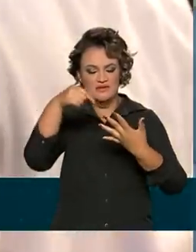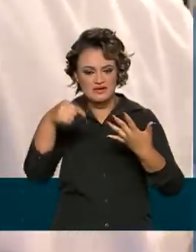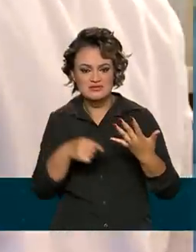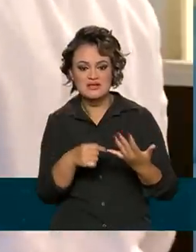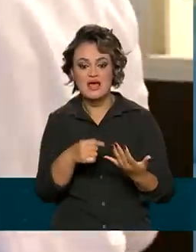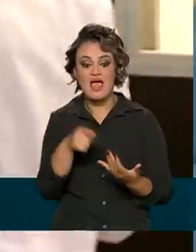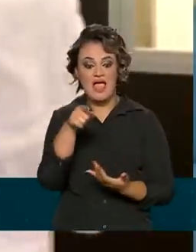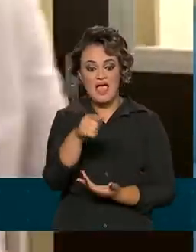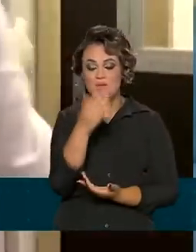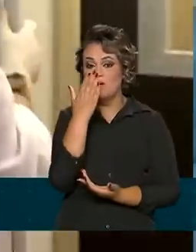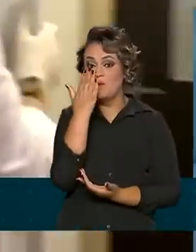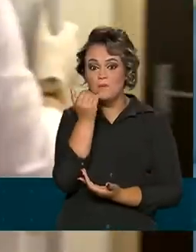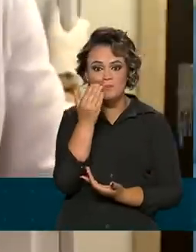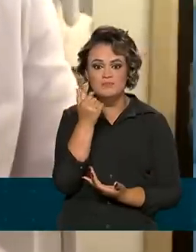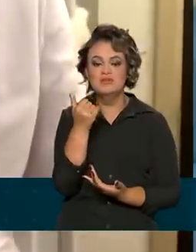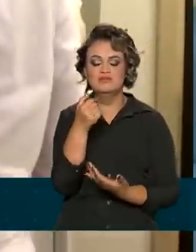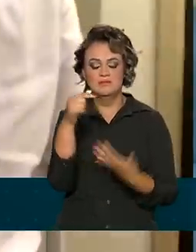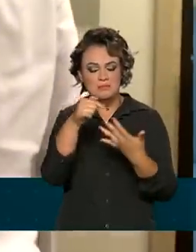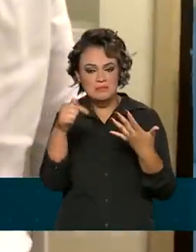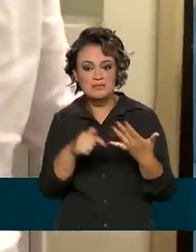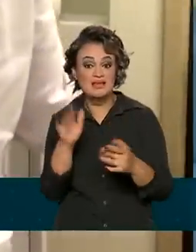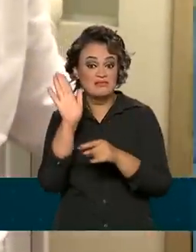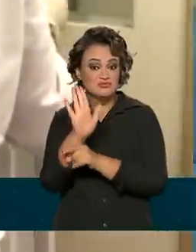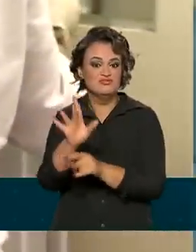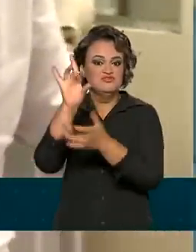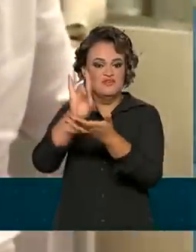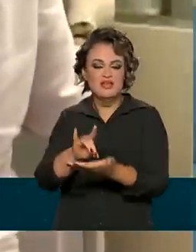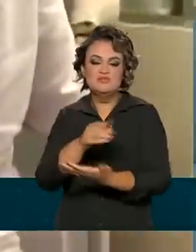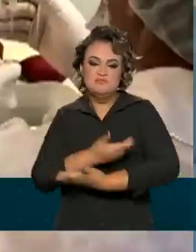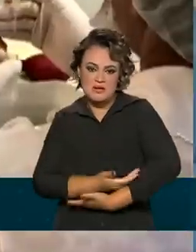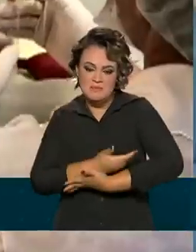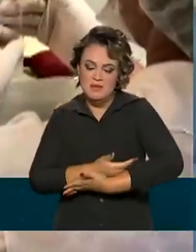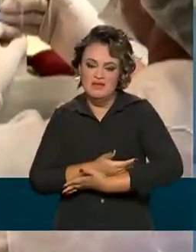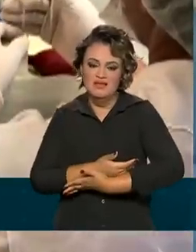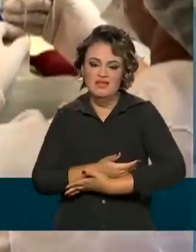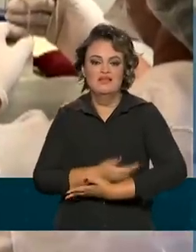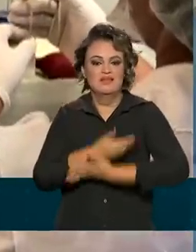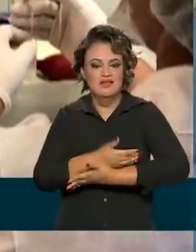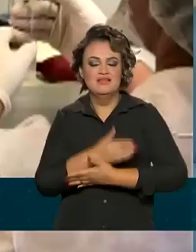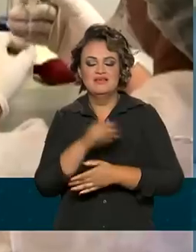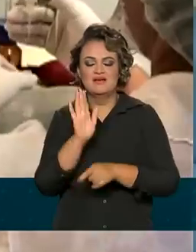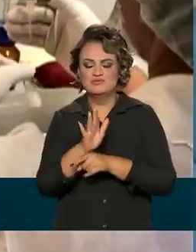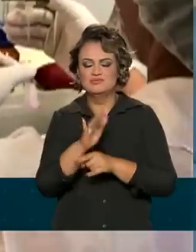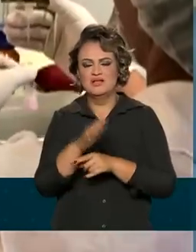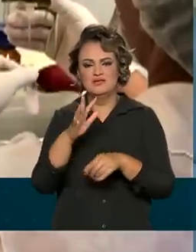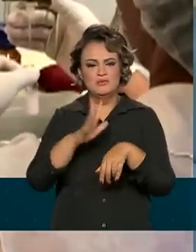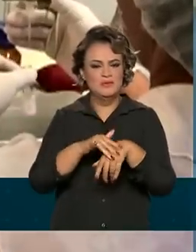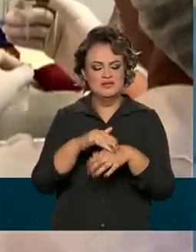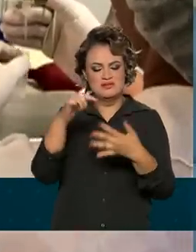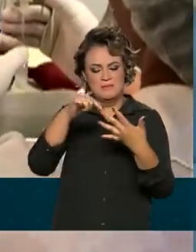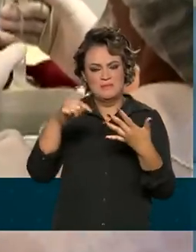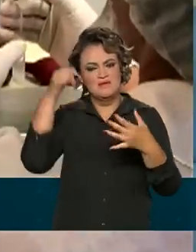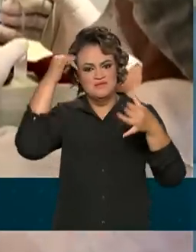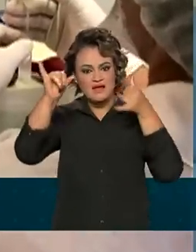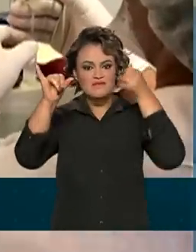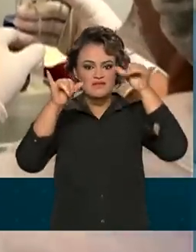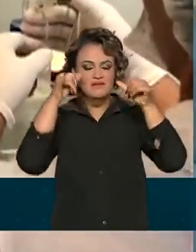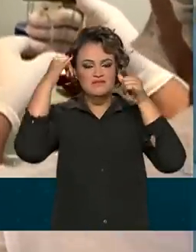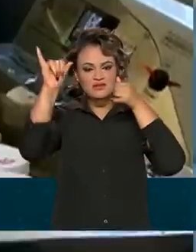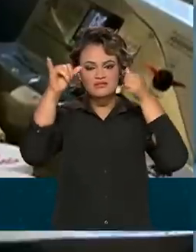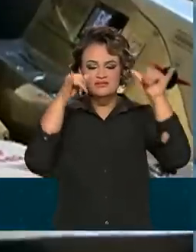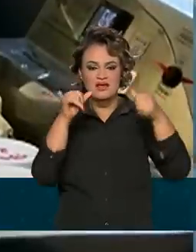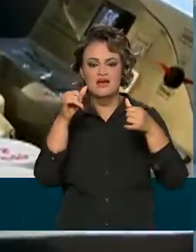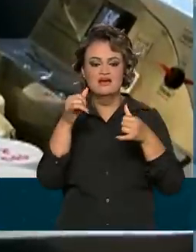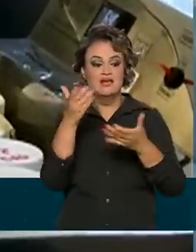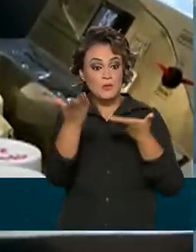funcional, com características probióticas, e que vão prevenir diversas doenças, diversas infecções. diferente do a